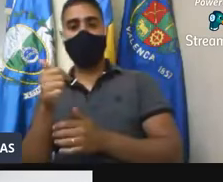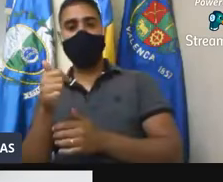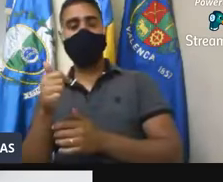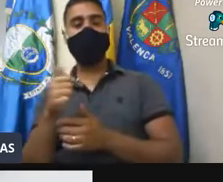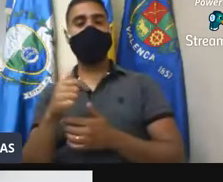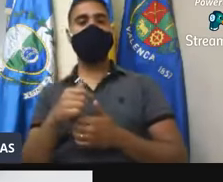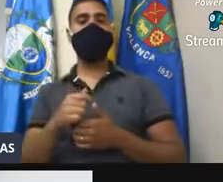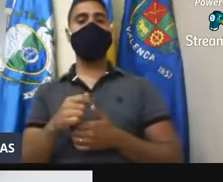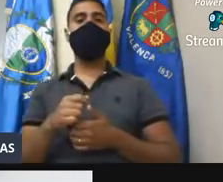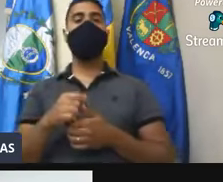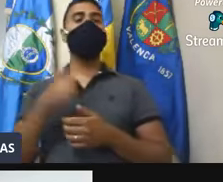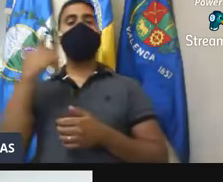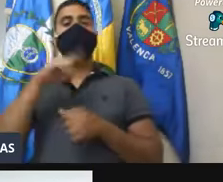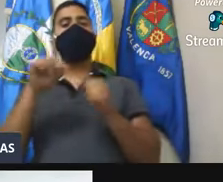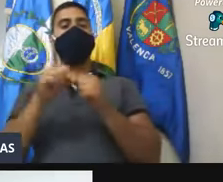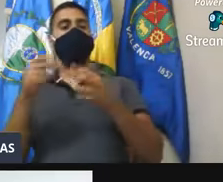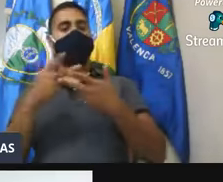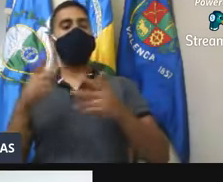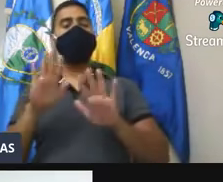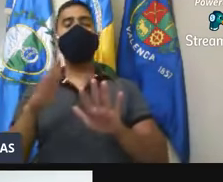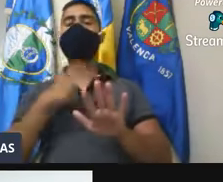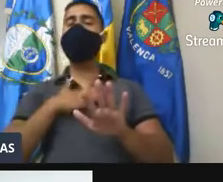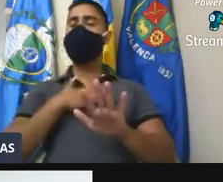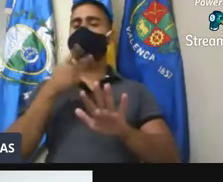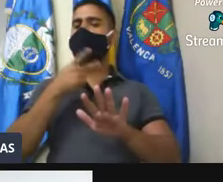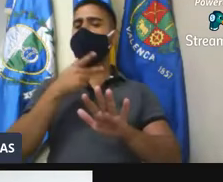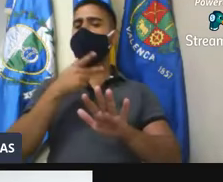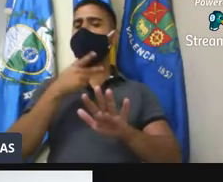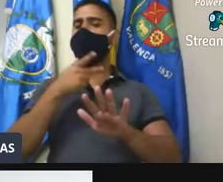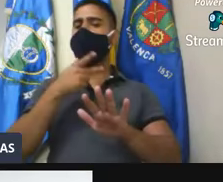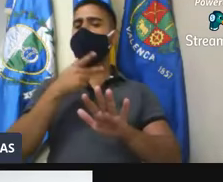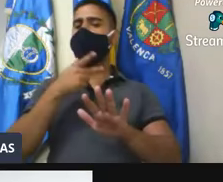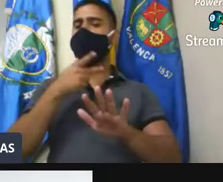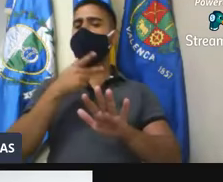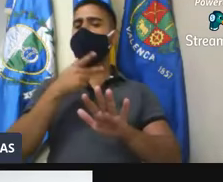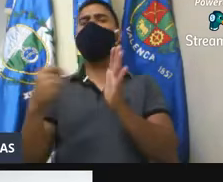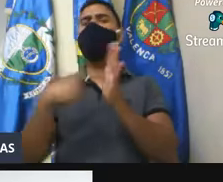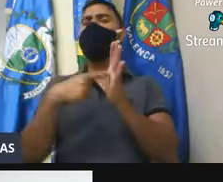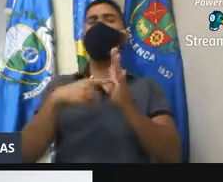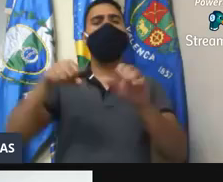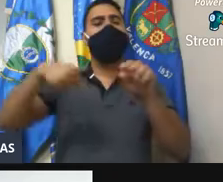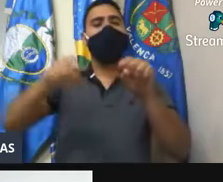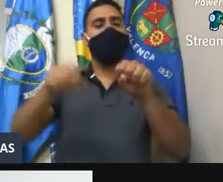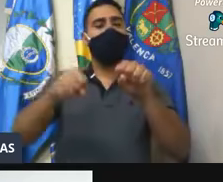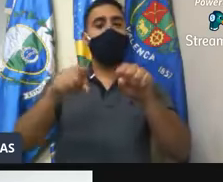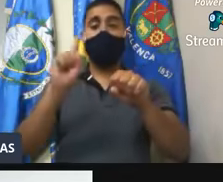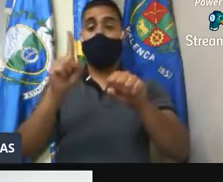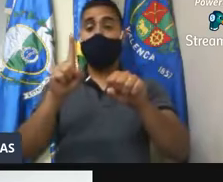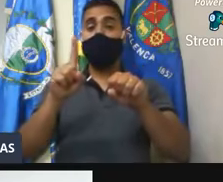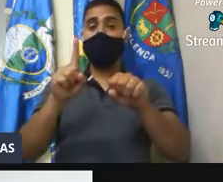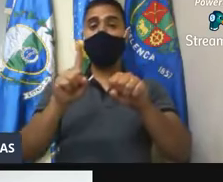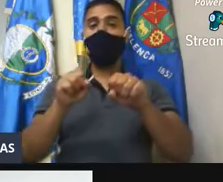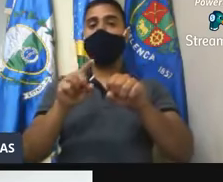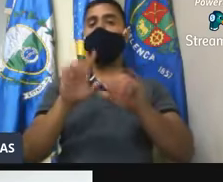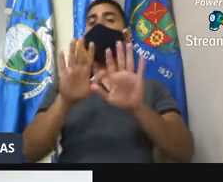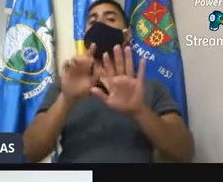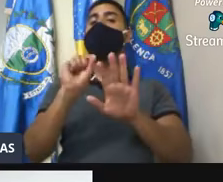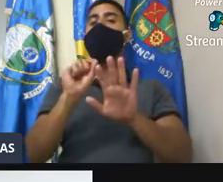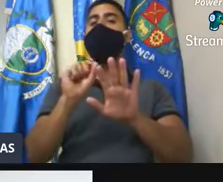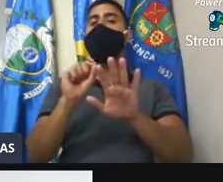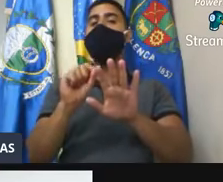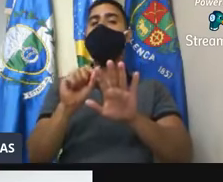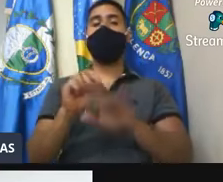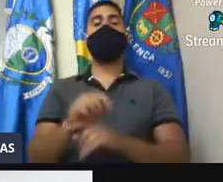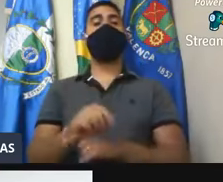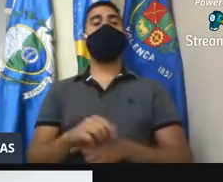algumas operações, mas eu quero falar, não é nada contra os motociclistas, porque aí eles vão criar essa fake news. Mas sim, é a